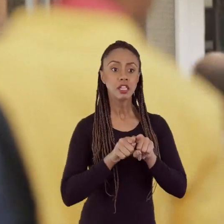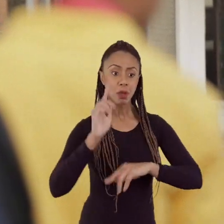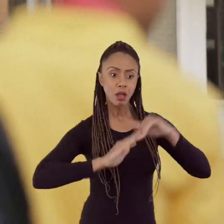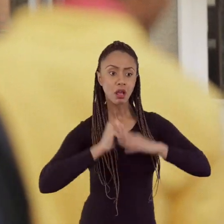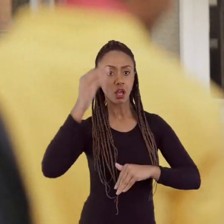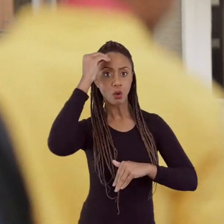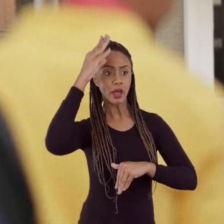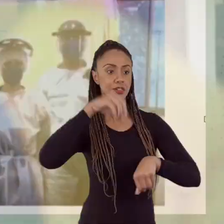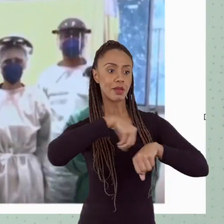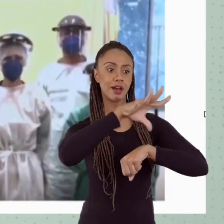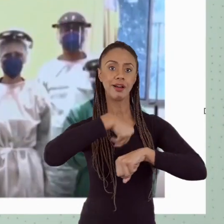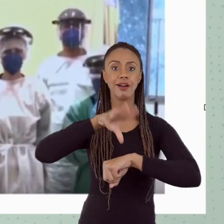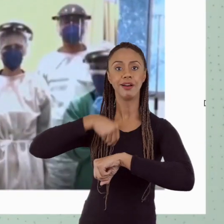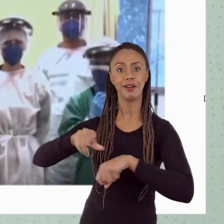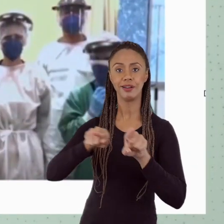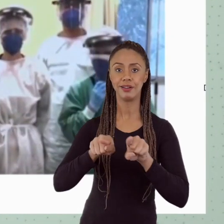e estamos ensinando.